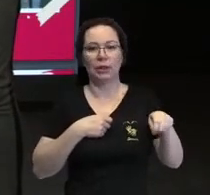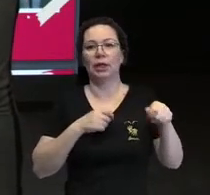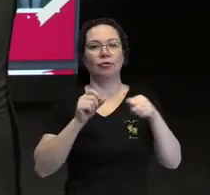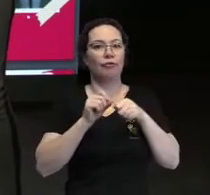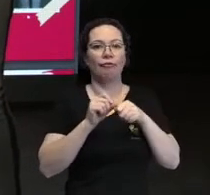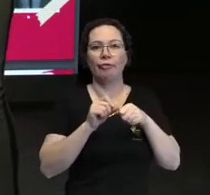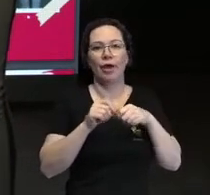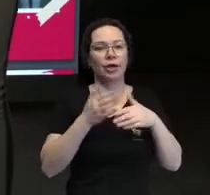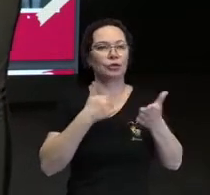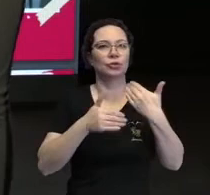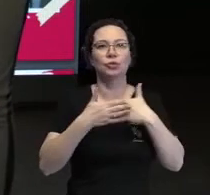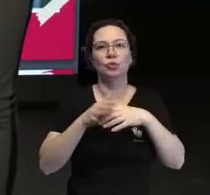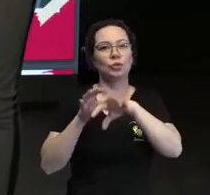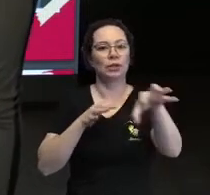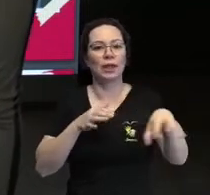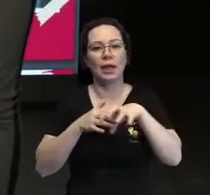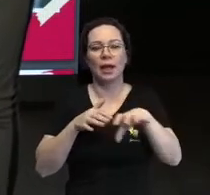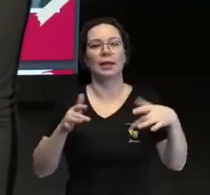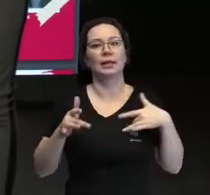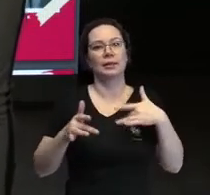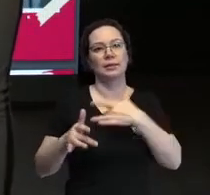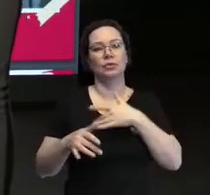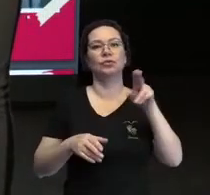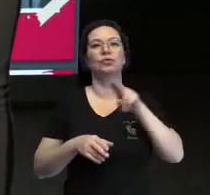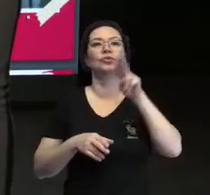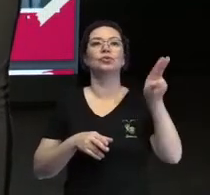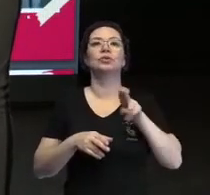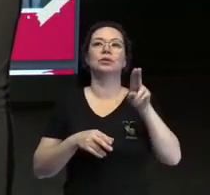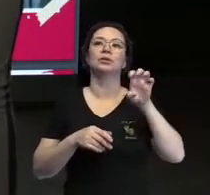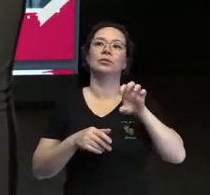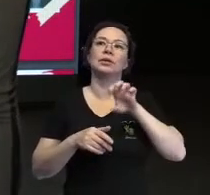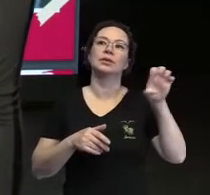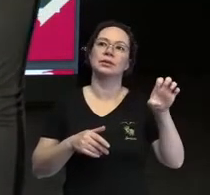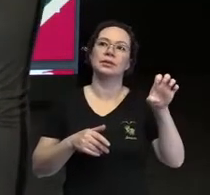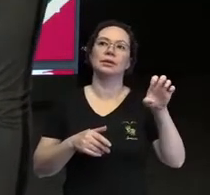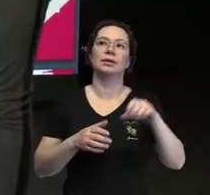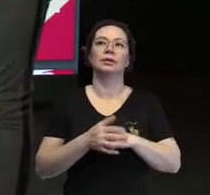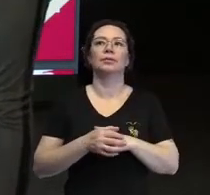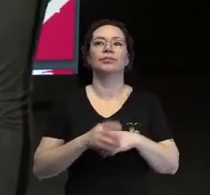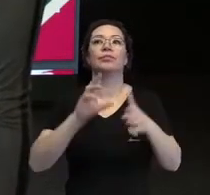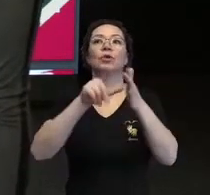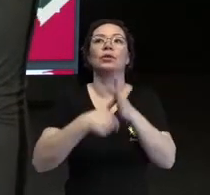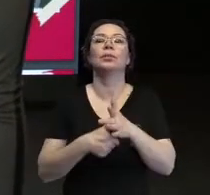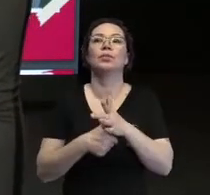da saúde com a mão esquerda. Então, eu me formei lá em 2013.